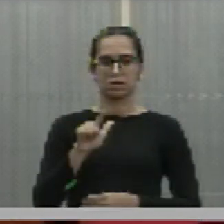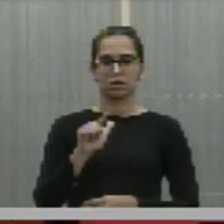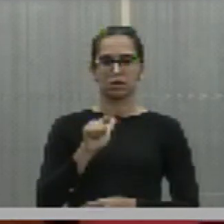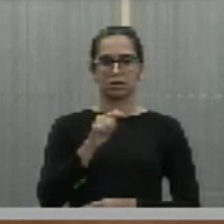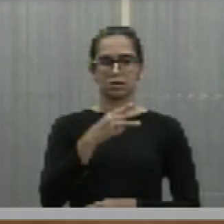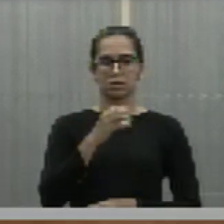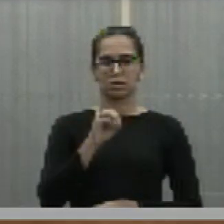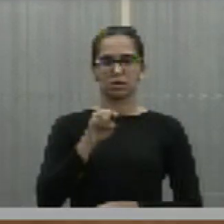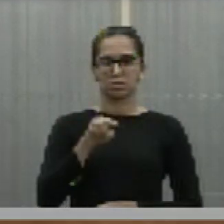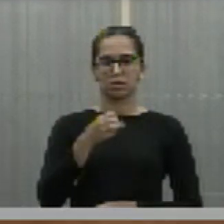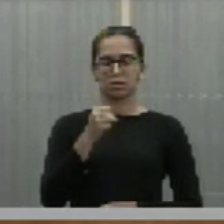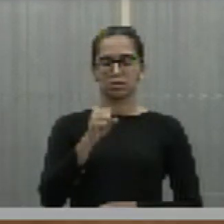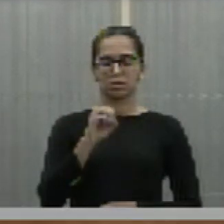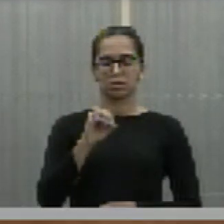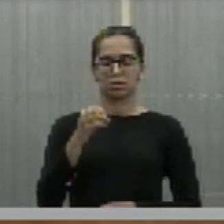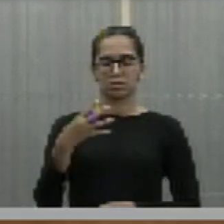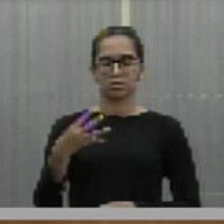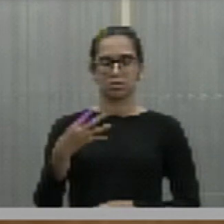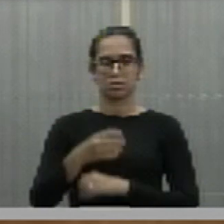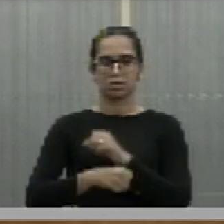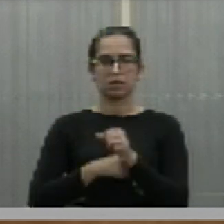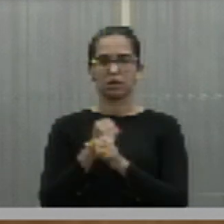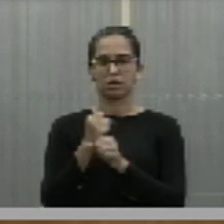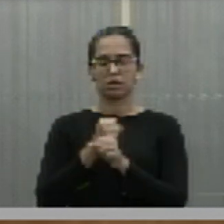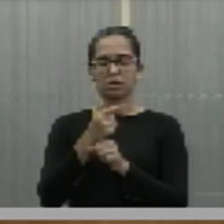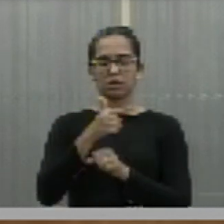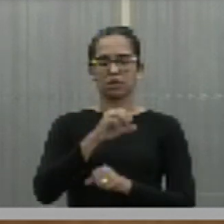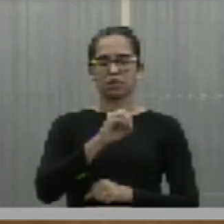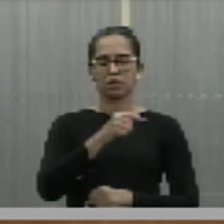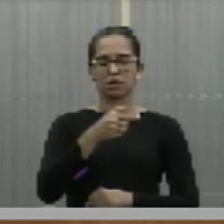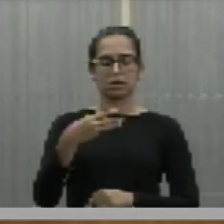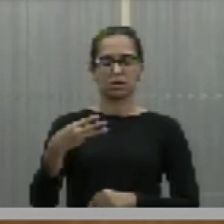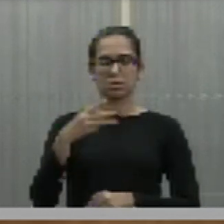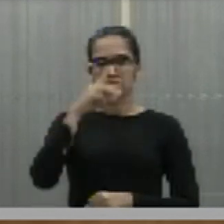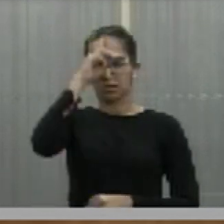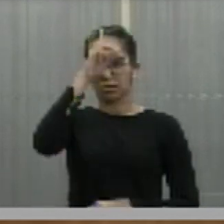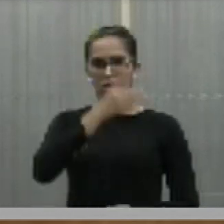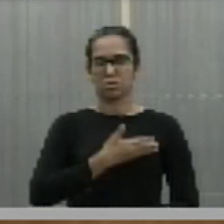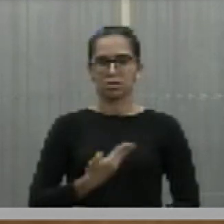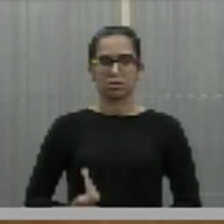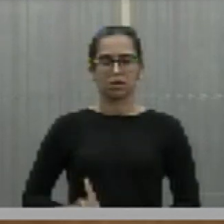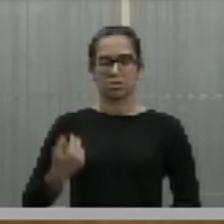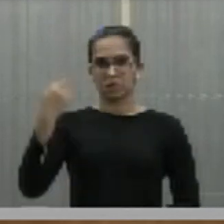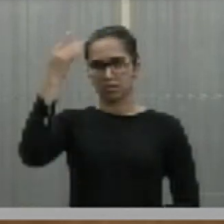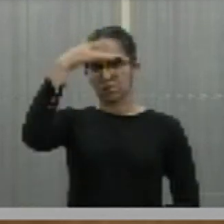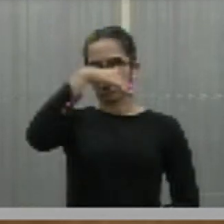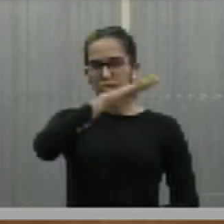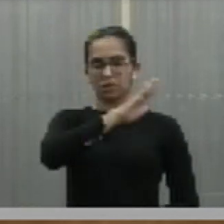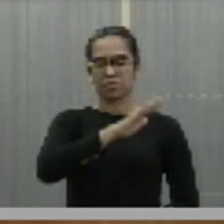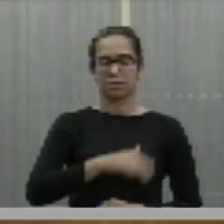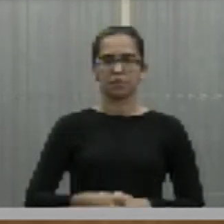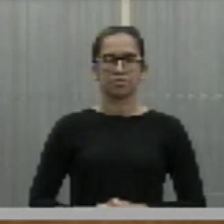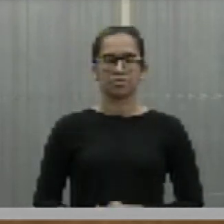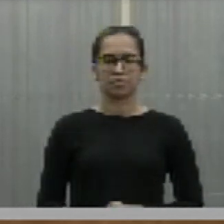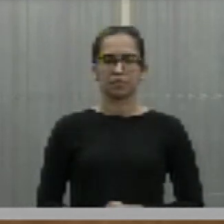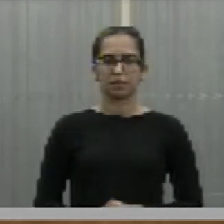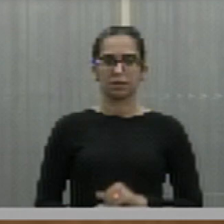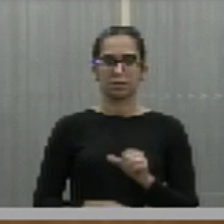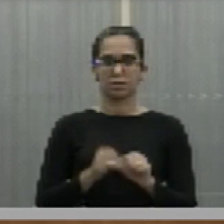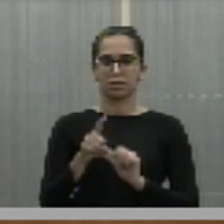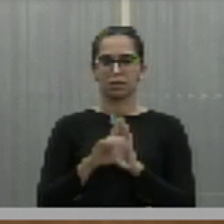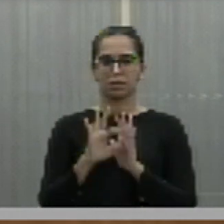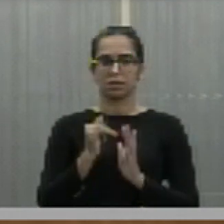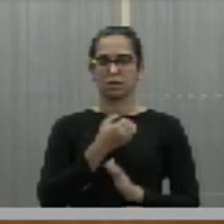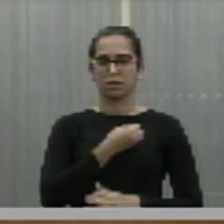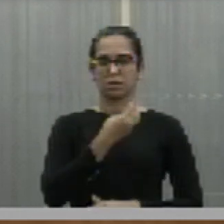.804, de 2023, de autoria do governador Rafael Tágera Fontenes. Altera a